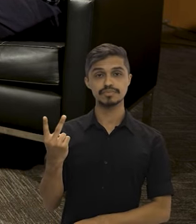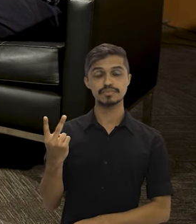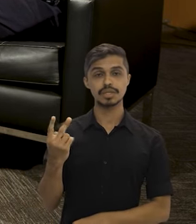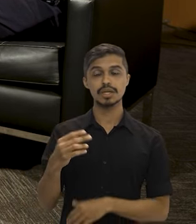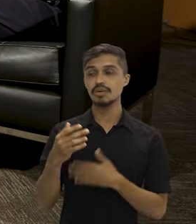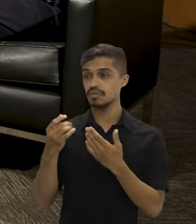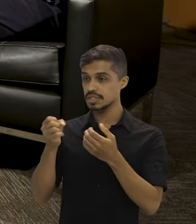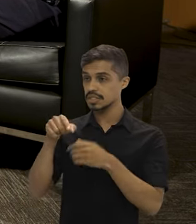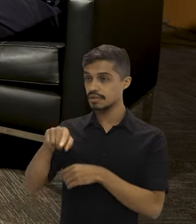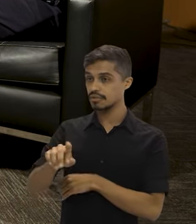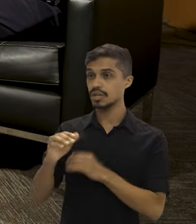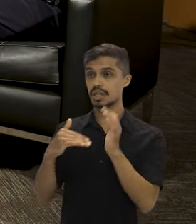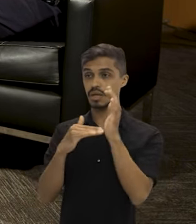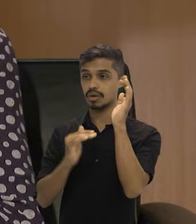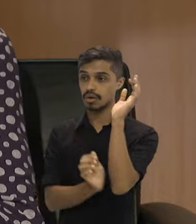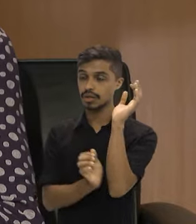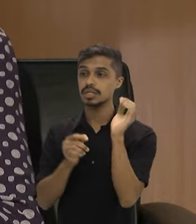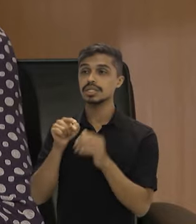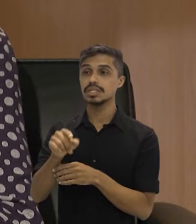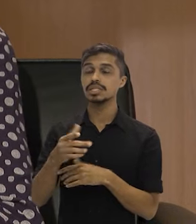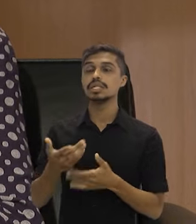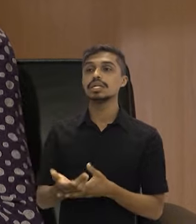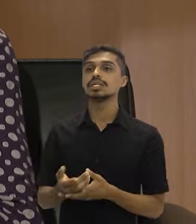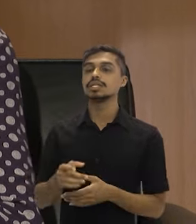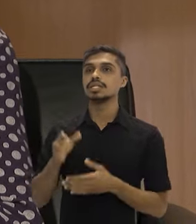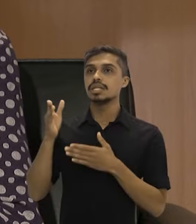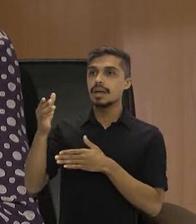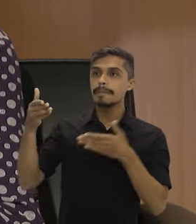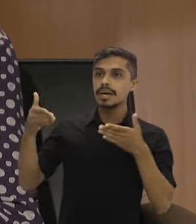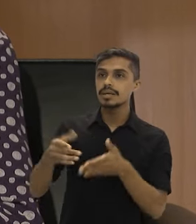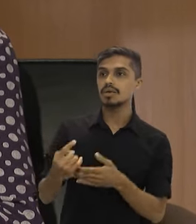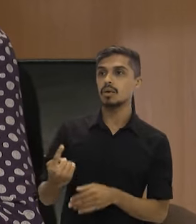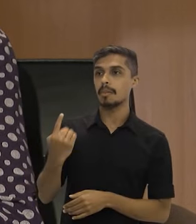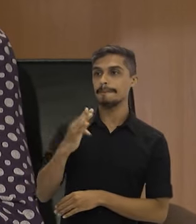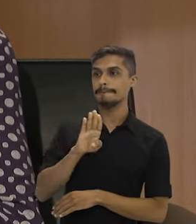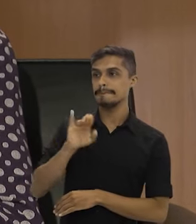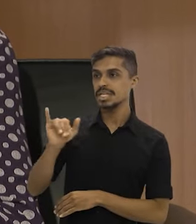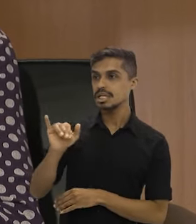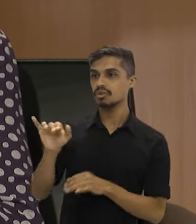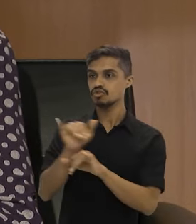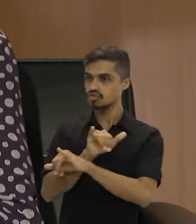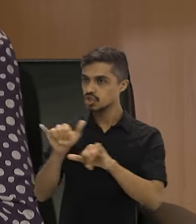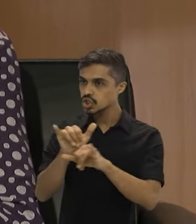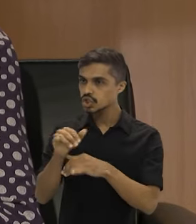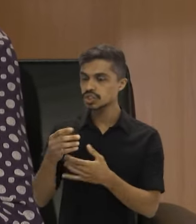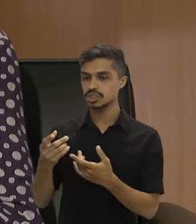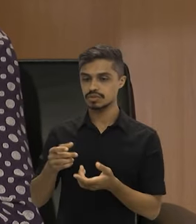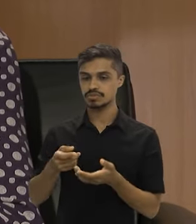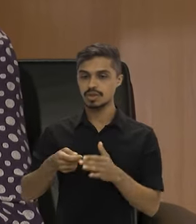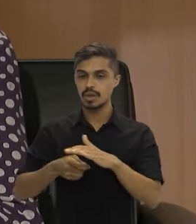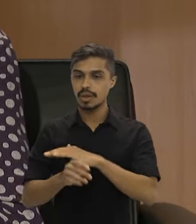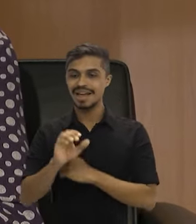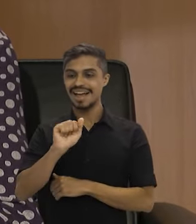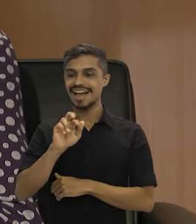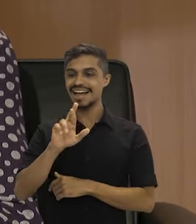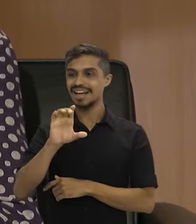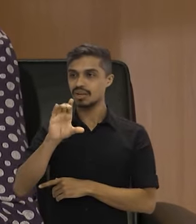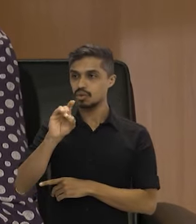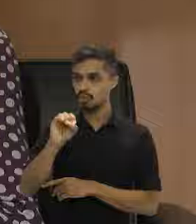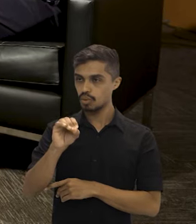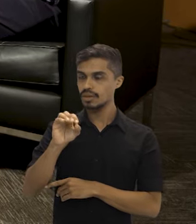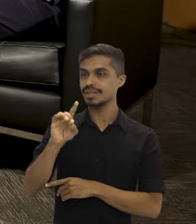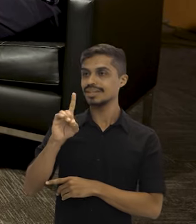fundos. A senhora esteve em Dubai, na COP28, e lá participou do anúncio de um bilhão de reais para o arco da